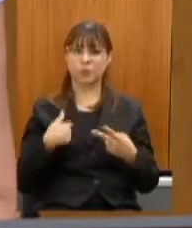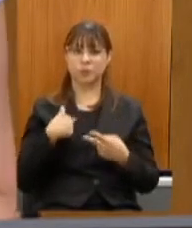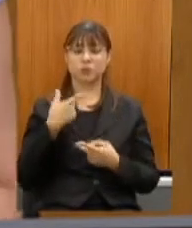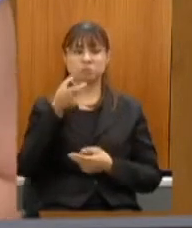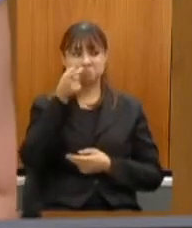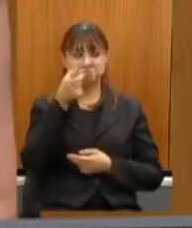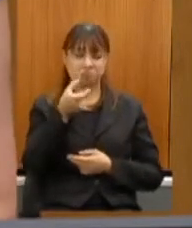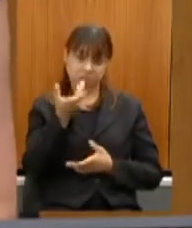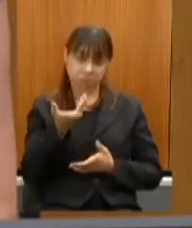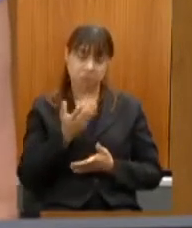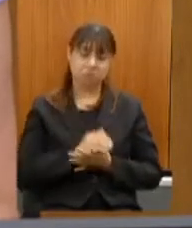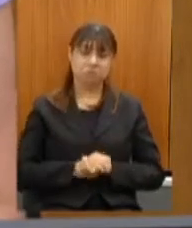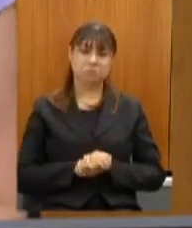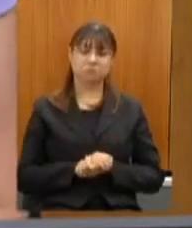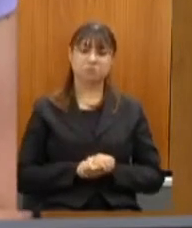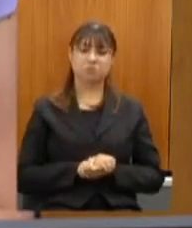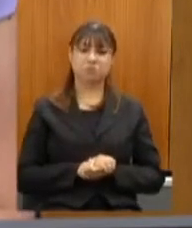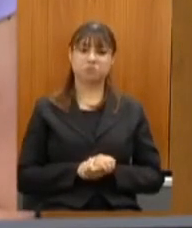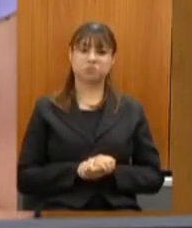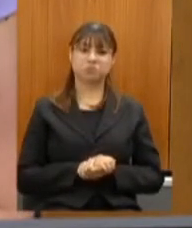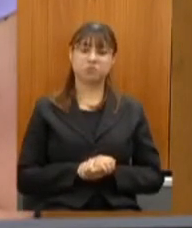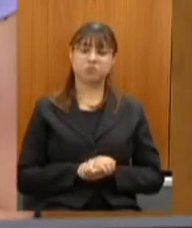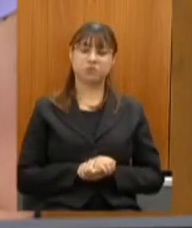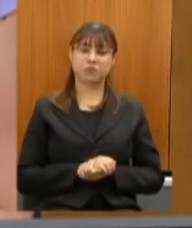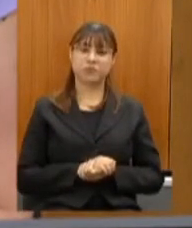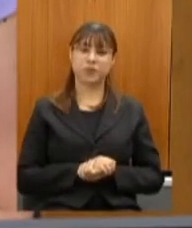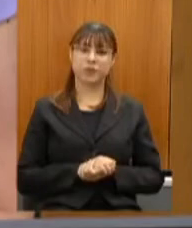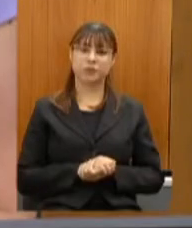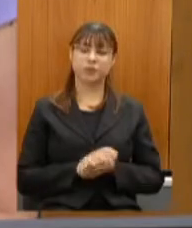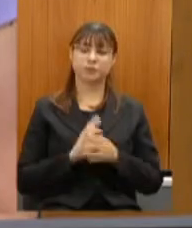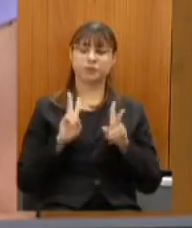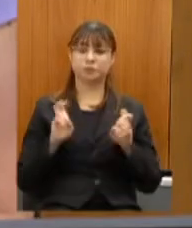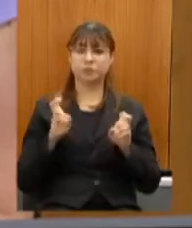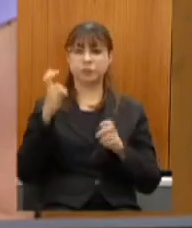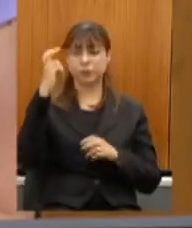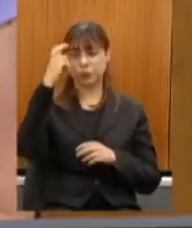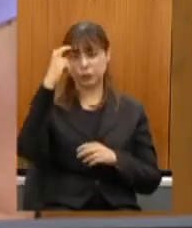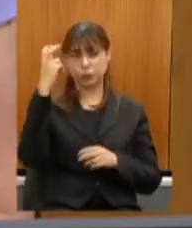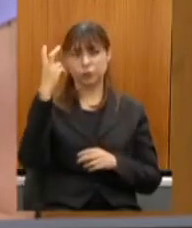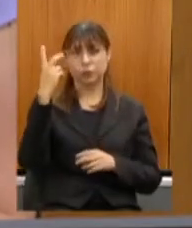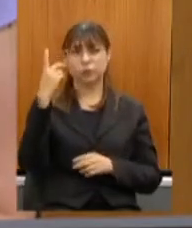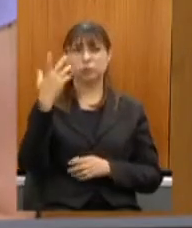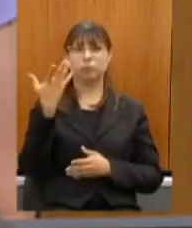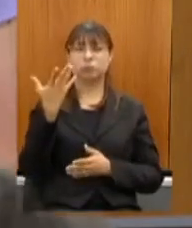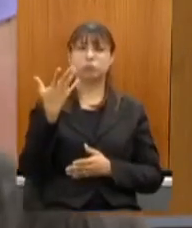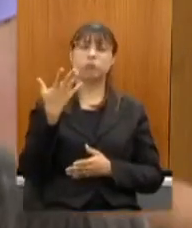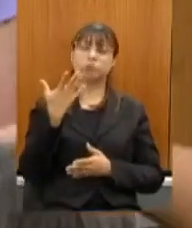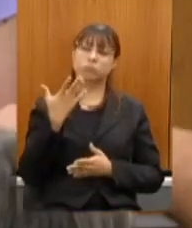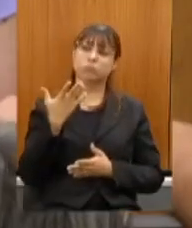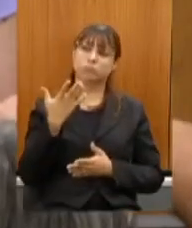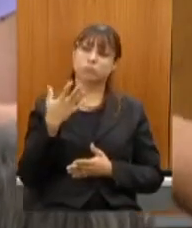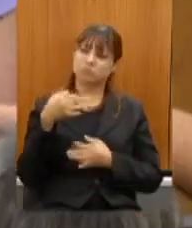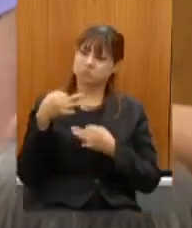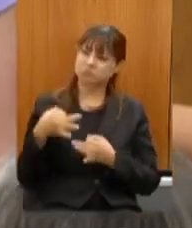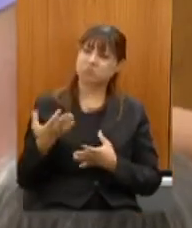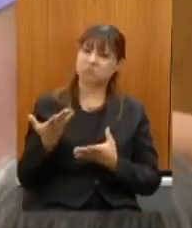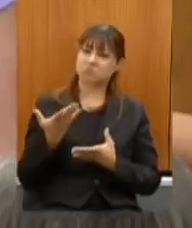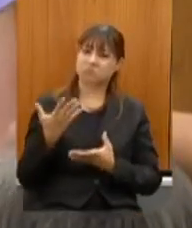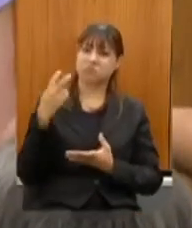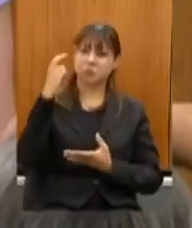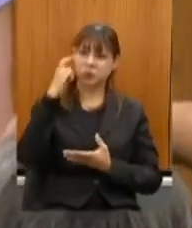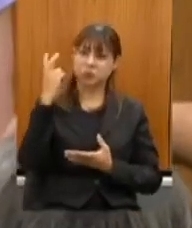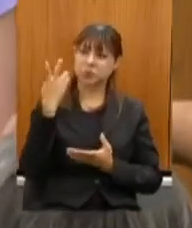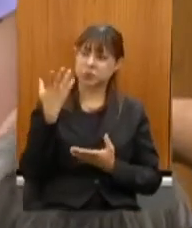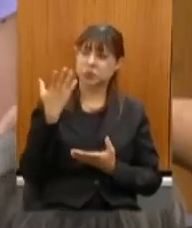atenção em relação à cultura achei muito muito sábio essa questão da gente mudar um